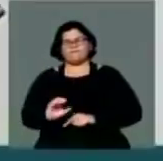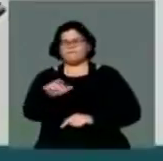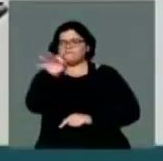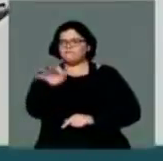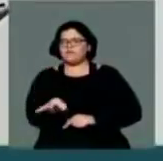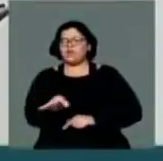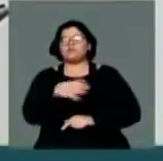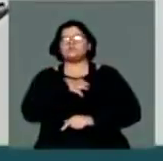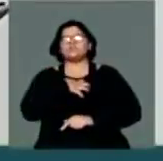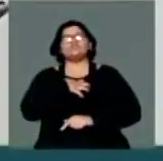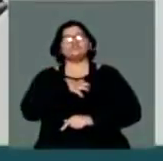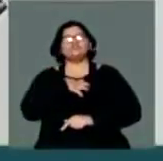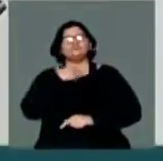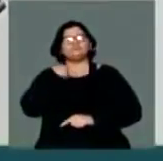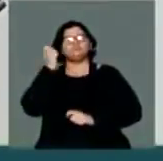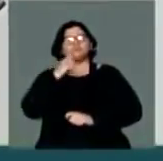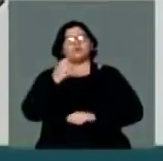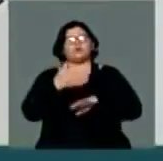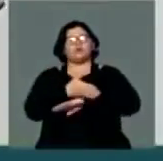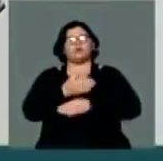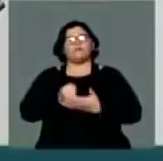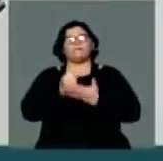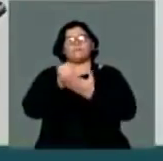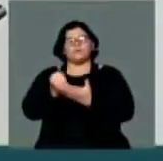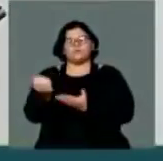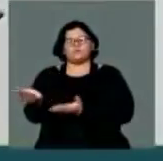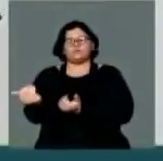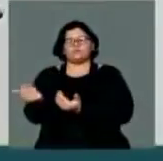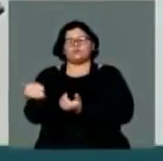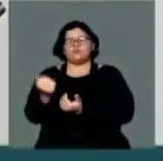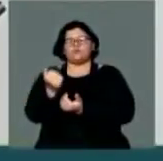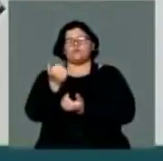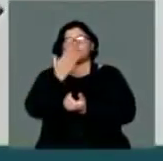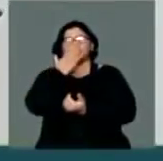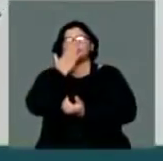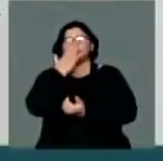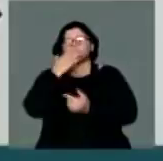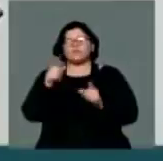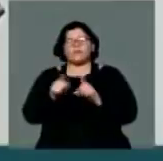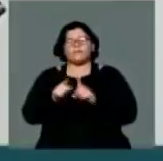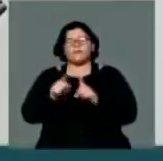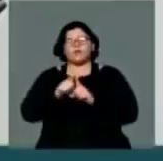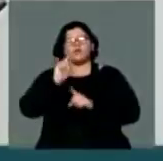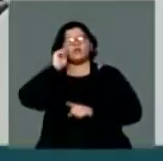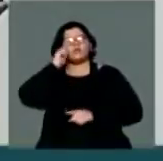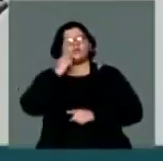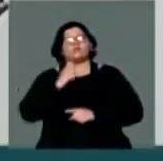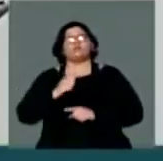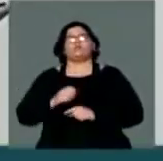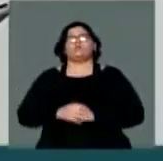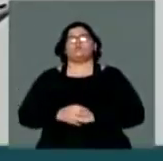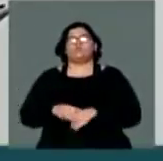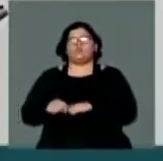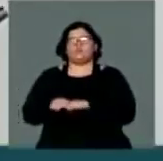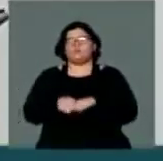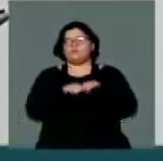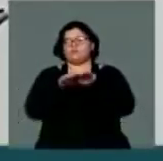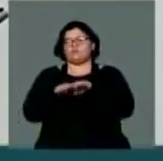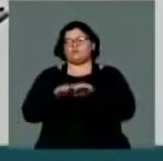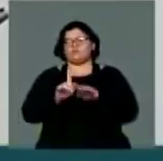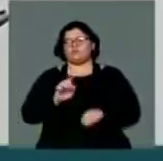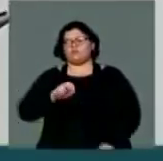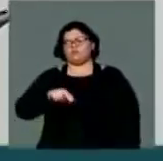apoio, inclusive, de jovens indígenas, de famílias quilombolas e da periferia. A igualdade de gênero é outro postulado que